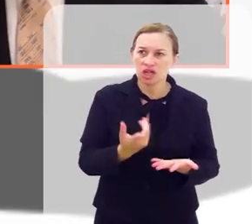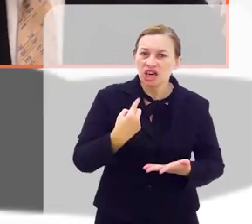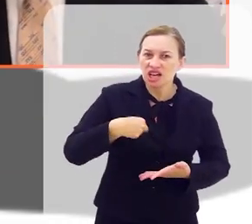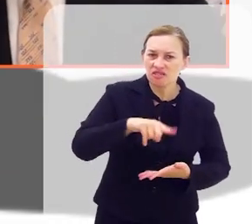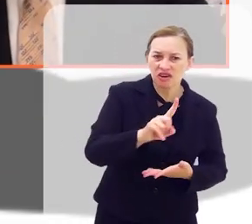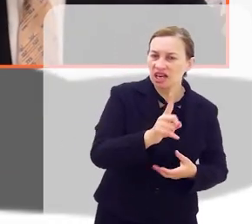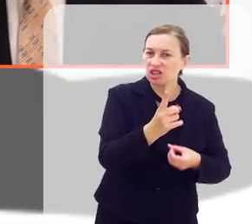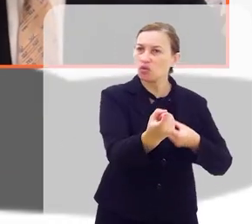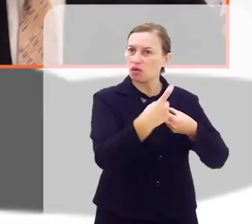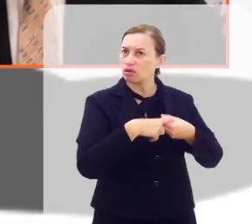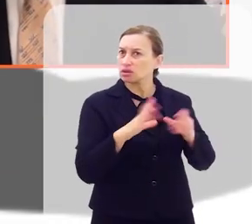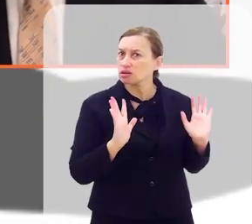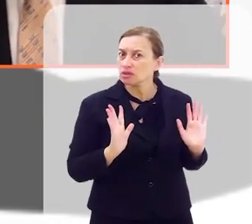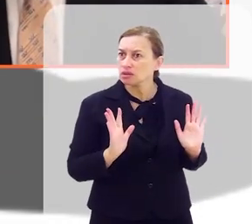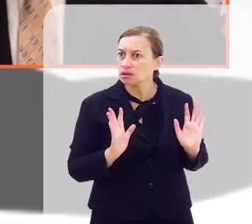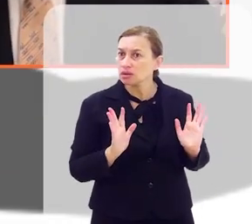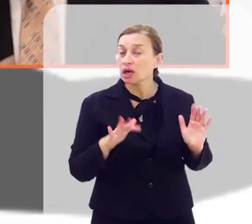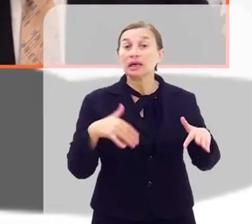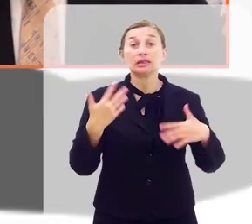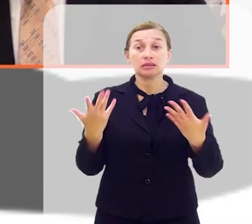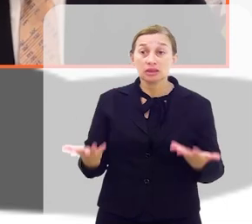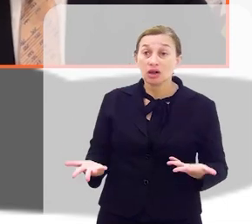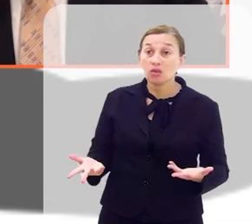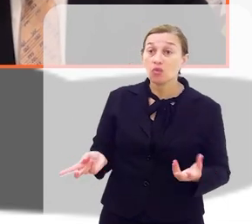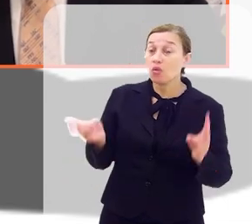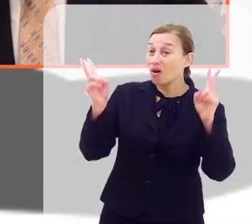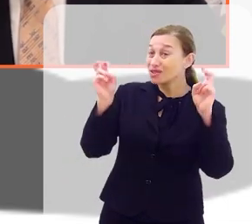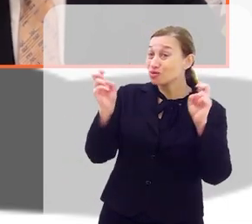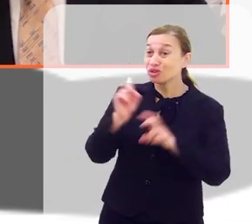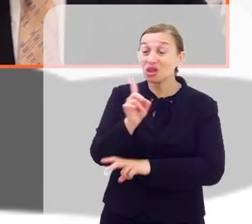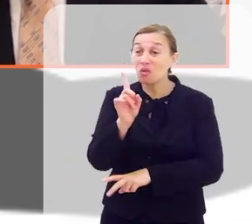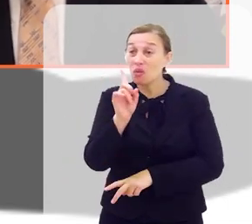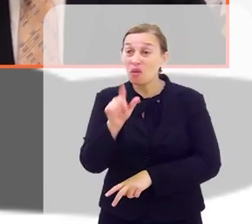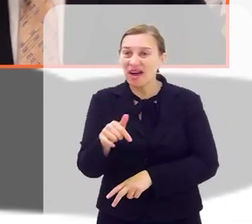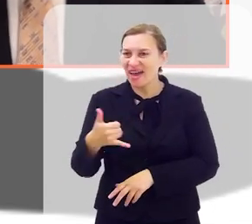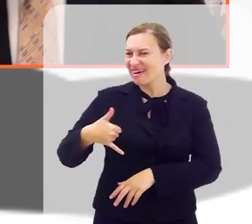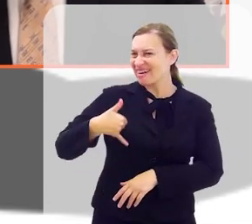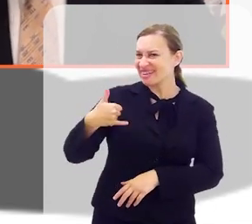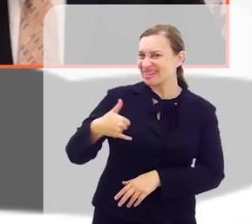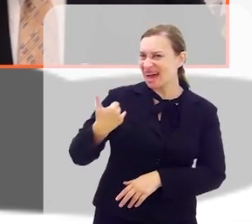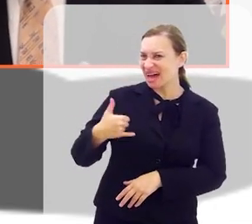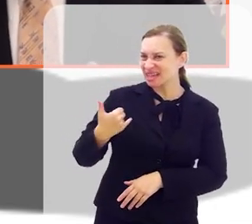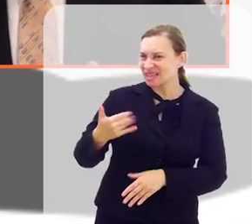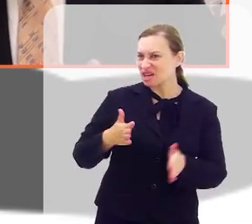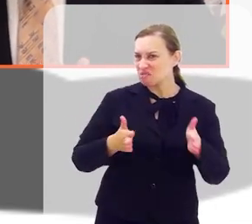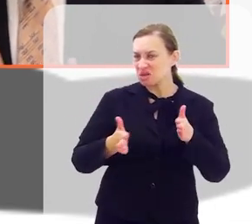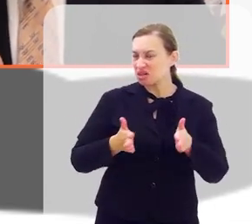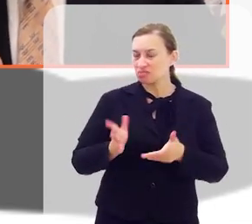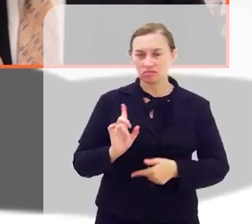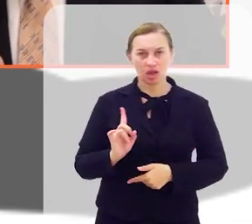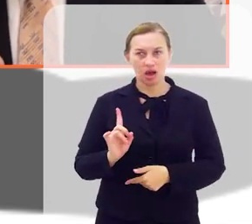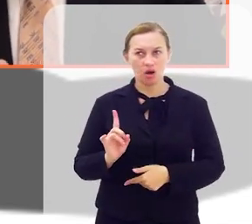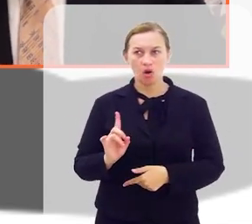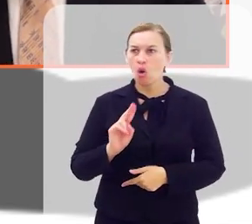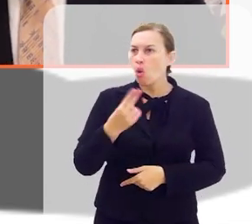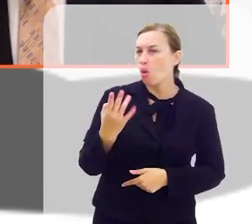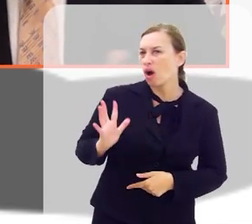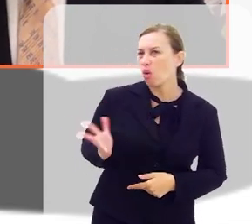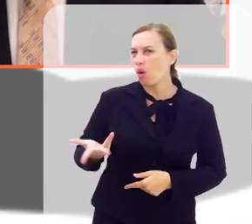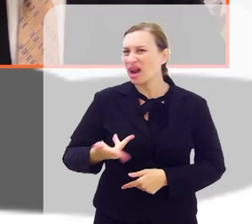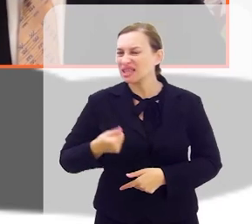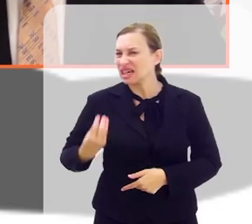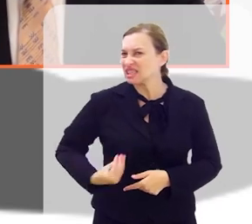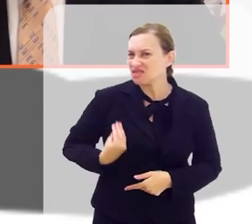ele vai e não volta. Então, a questão não é a faixa etária de idade ou a